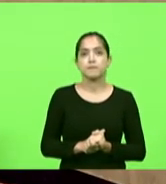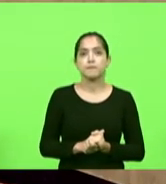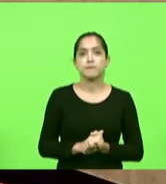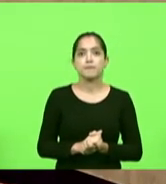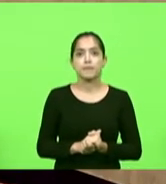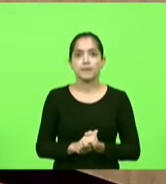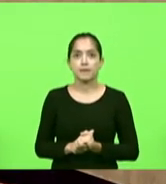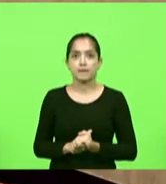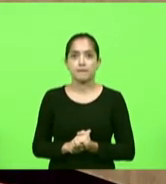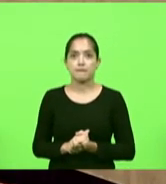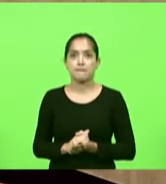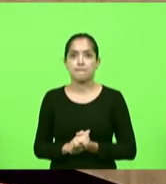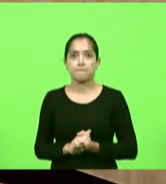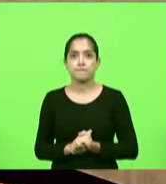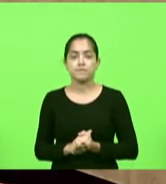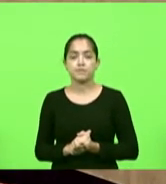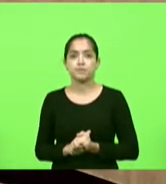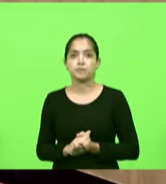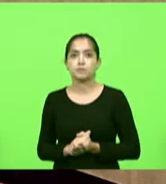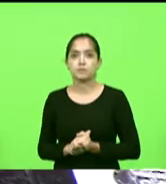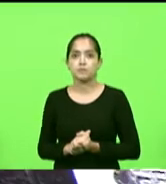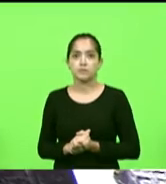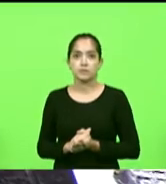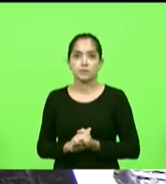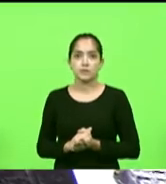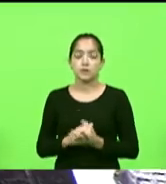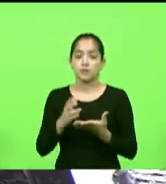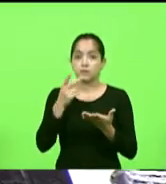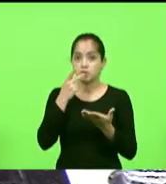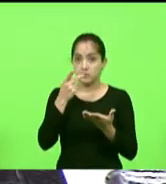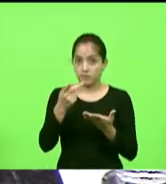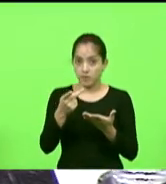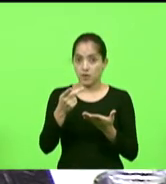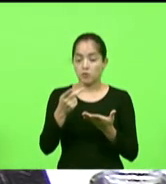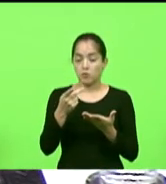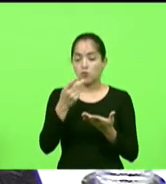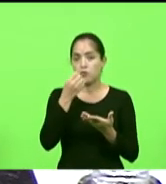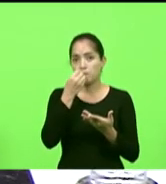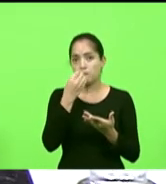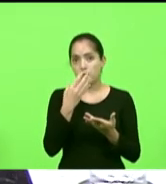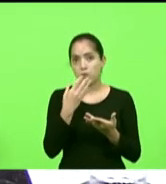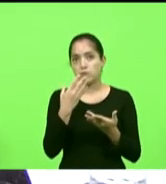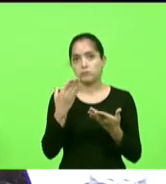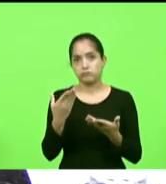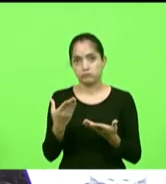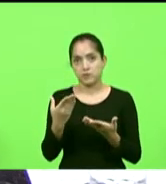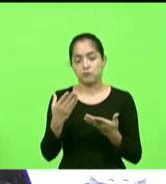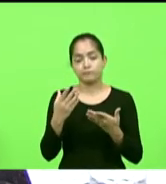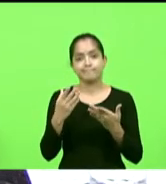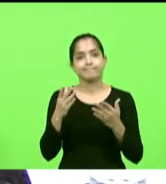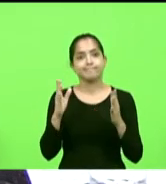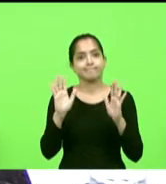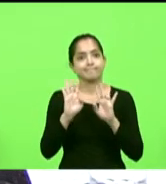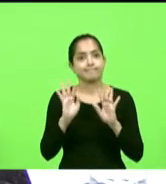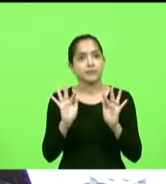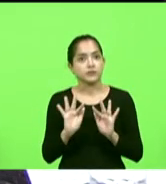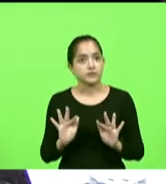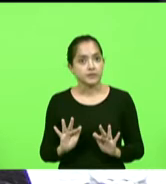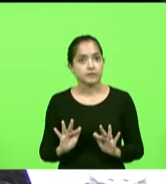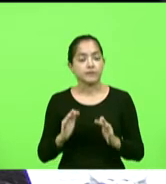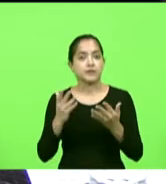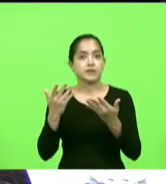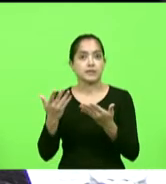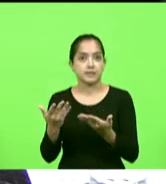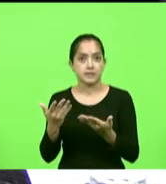como costumamos dizer abre a boca e fala o senhor falou ali falou com propriedade é um motivo de alegria para todos nós nós sabemos que ali